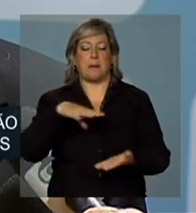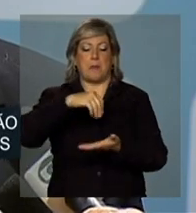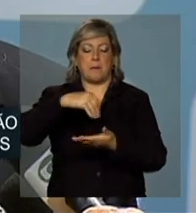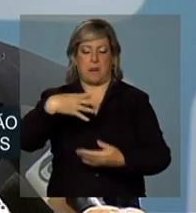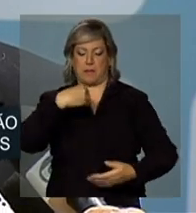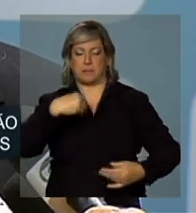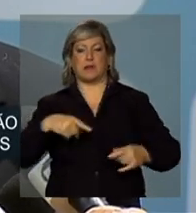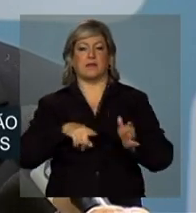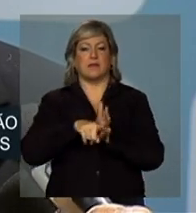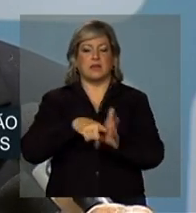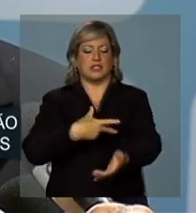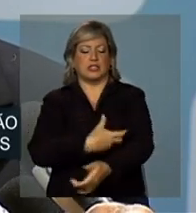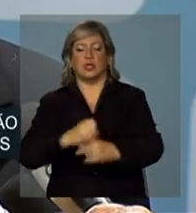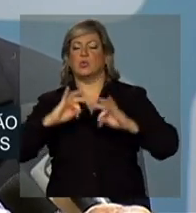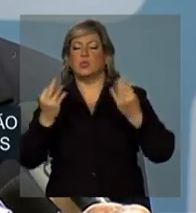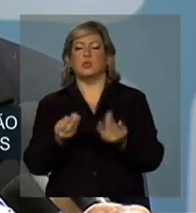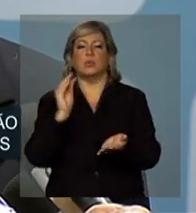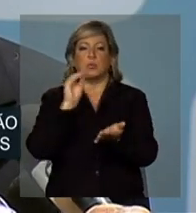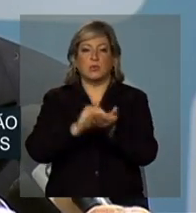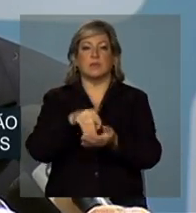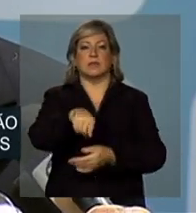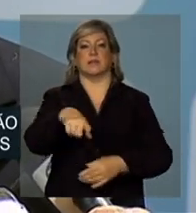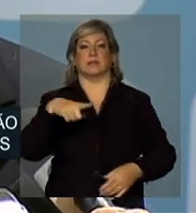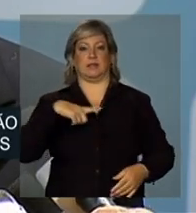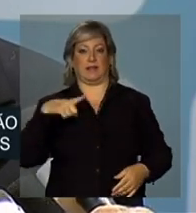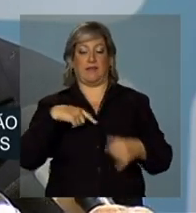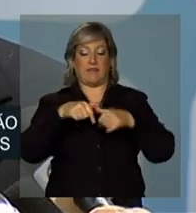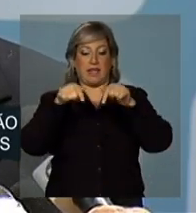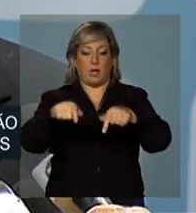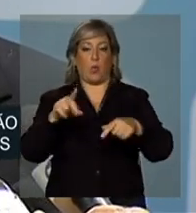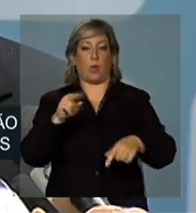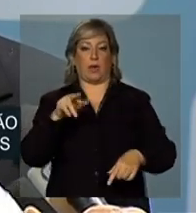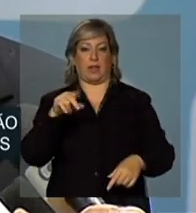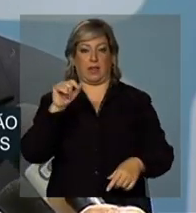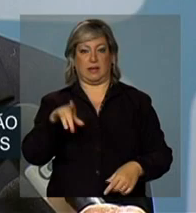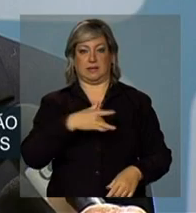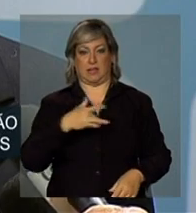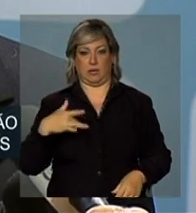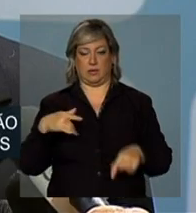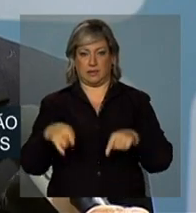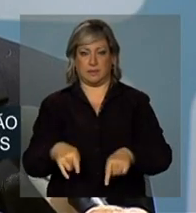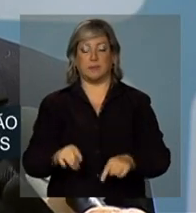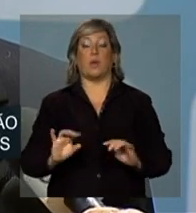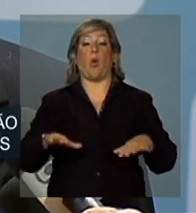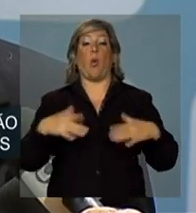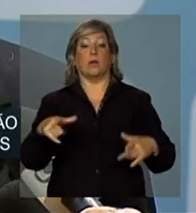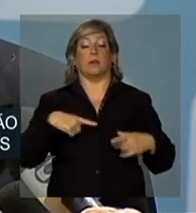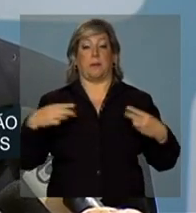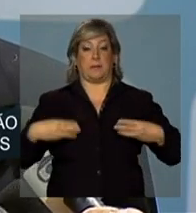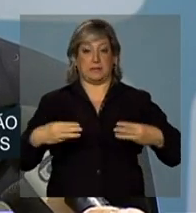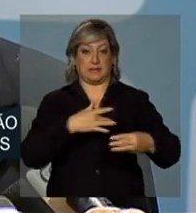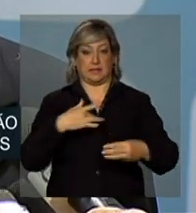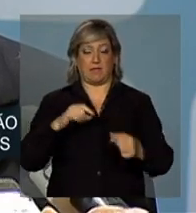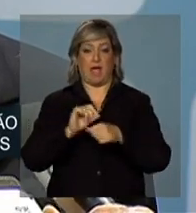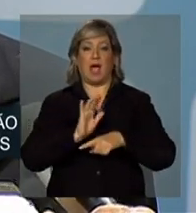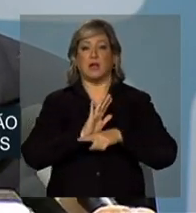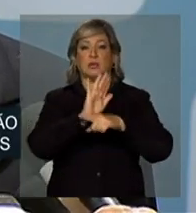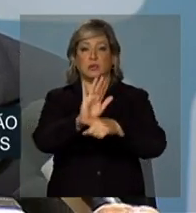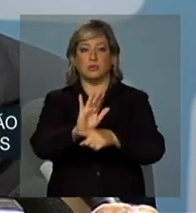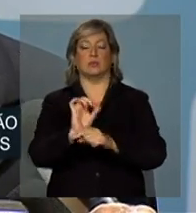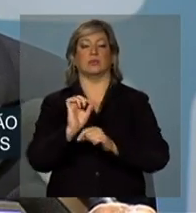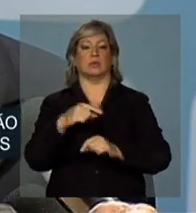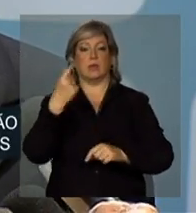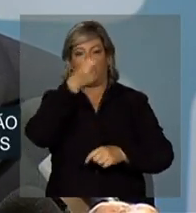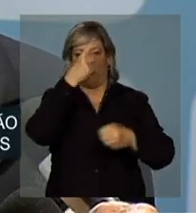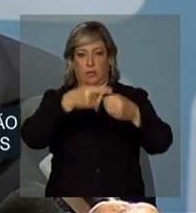de saúde que cuida naquela unidade de saúde. Quando o Ministério desenvolve esse sistema, ele faz uma forte economia para os municípios. Tem